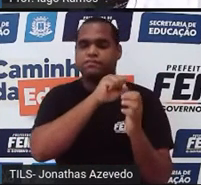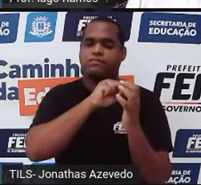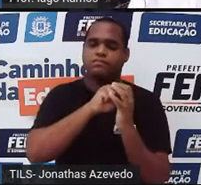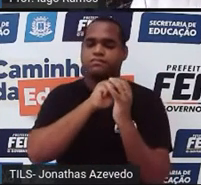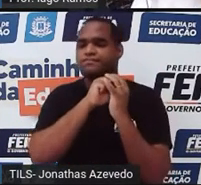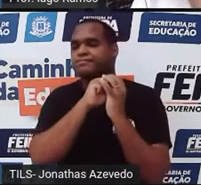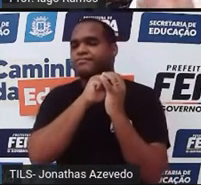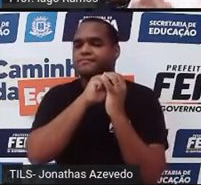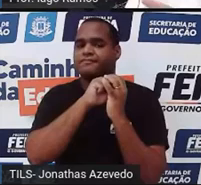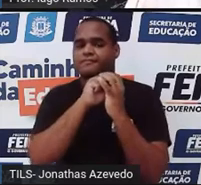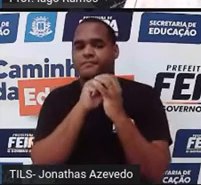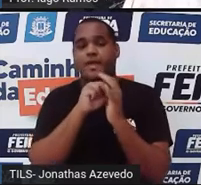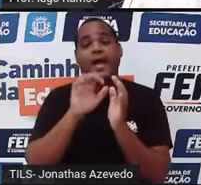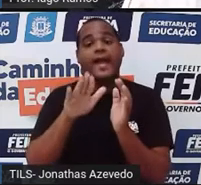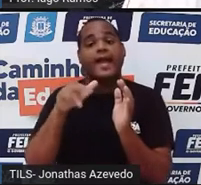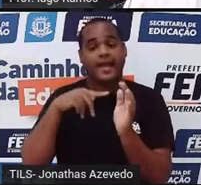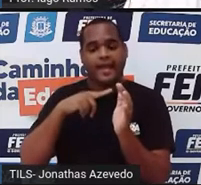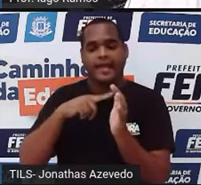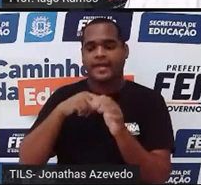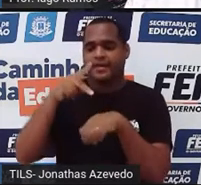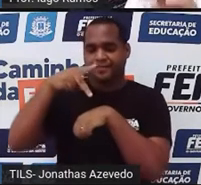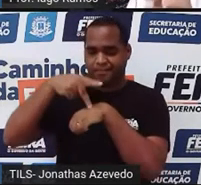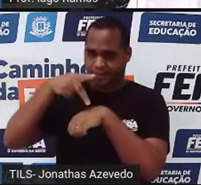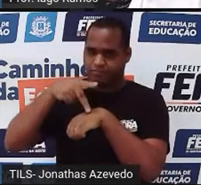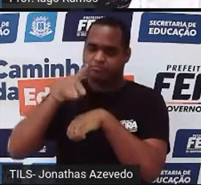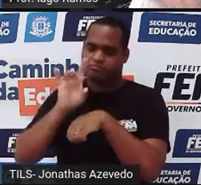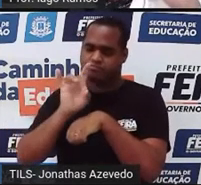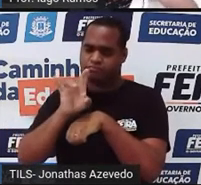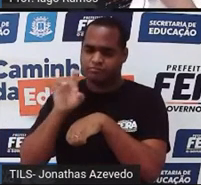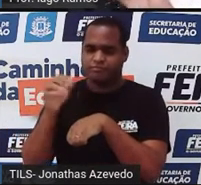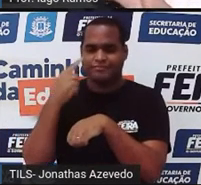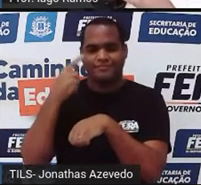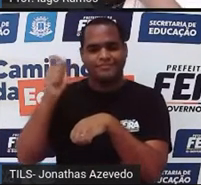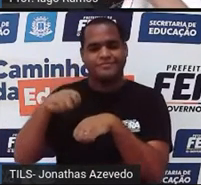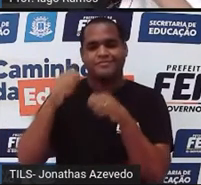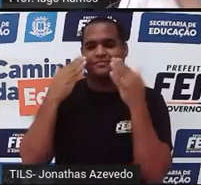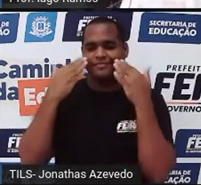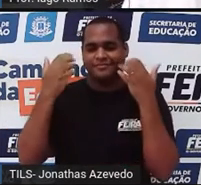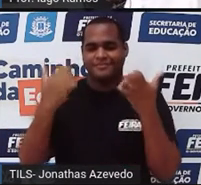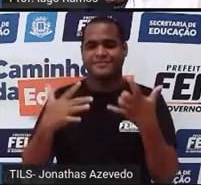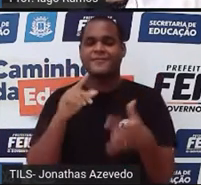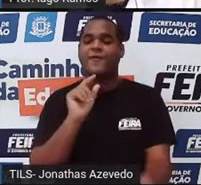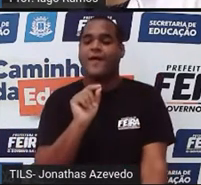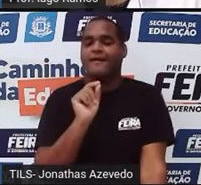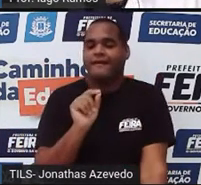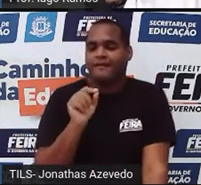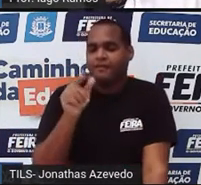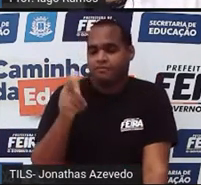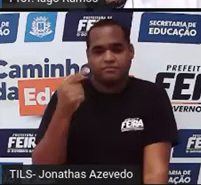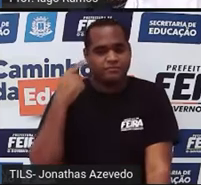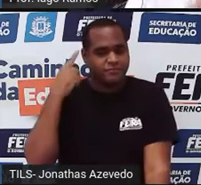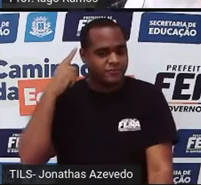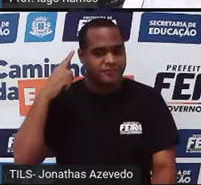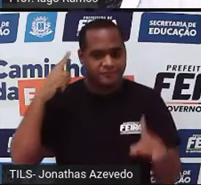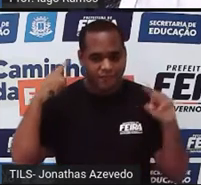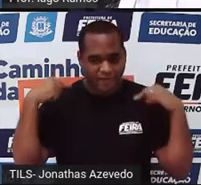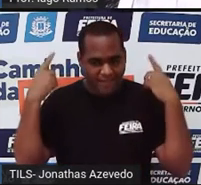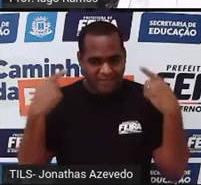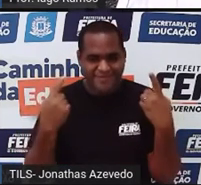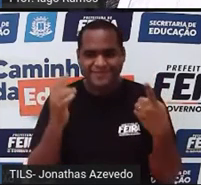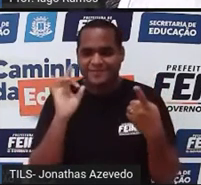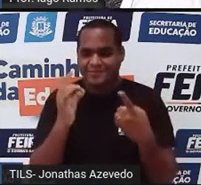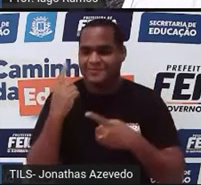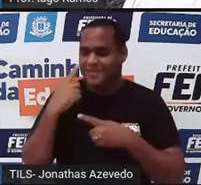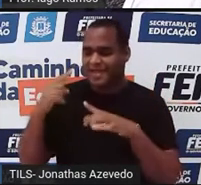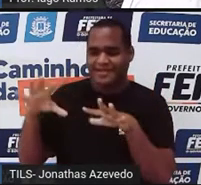E cada pedrinha dessa representa uma ovelha do seu rebanho, tá? Então você foi,